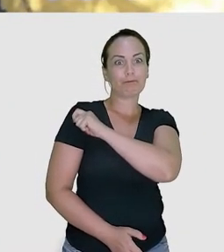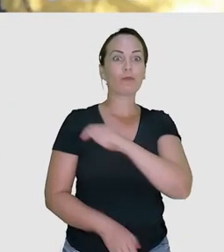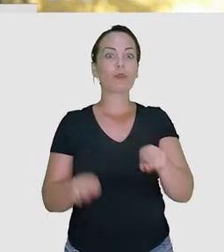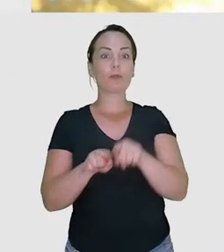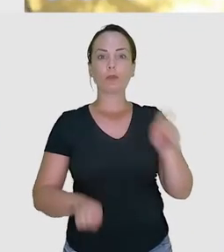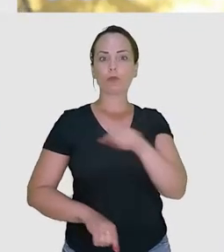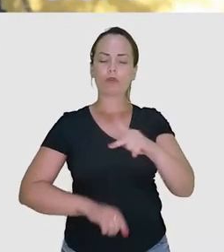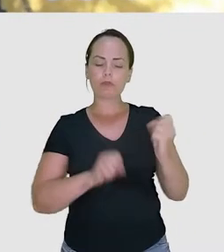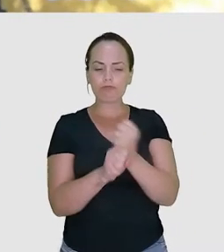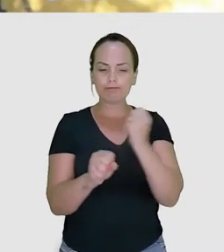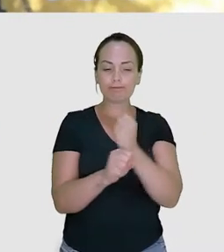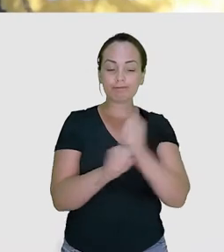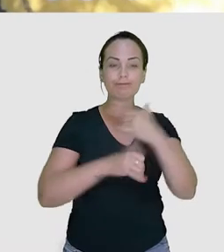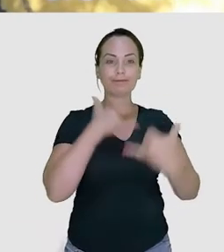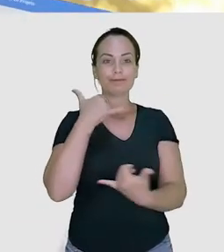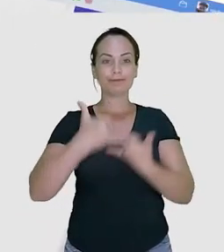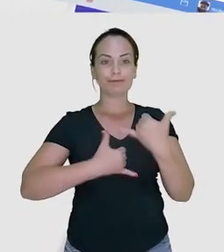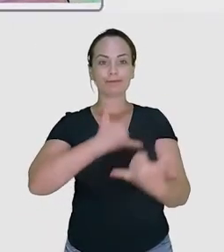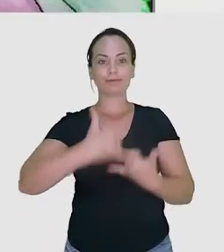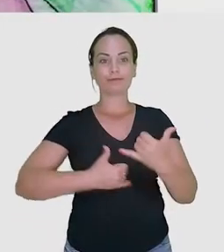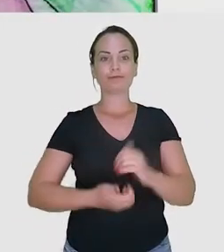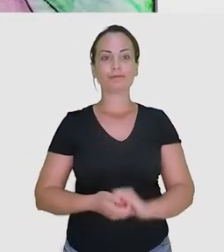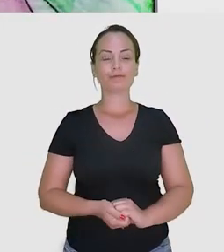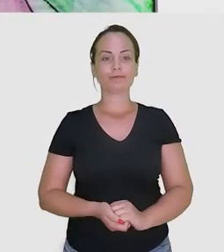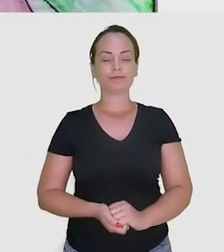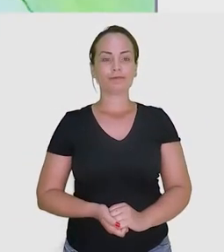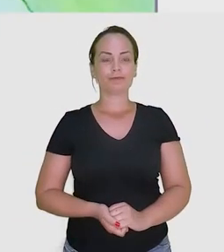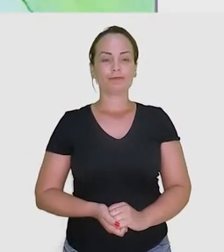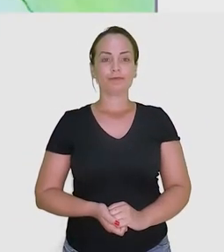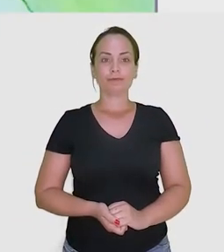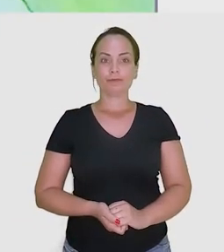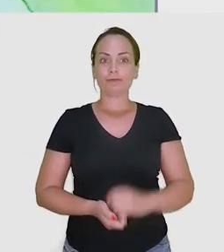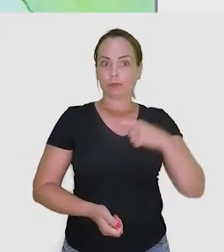professores estão trabalhando junto com a equipe WASH para construir um jogo.